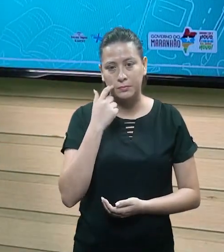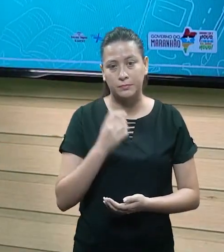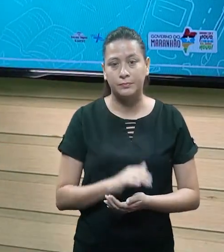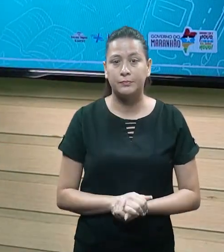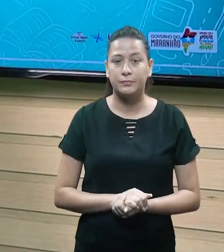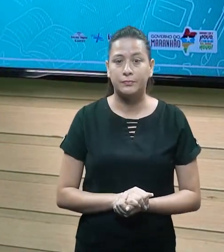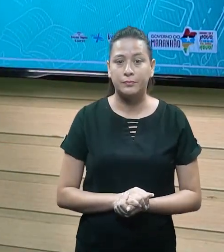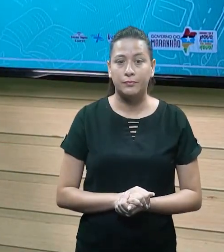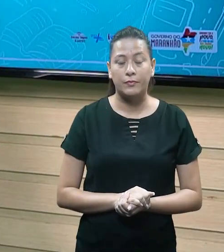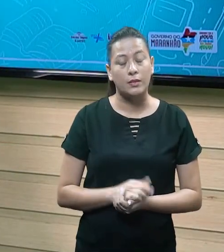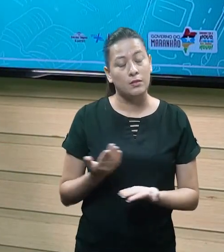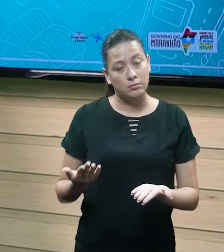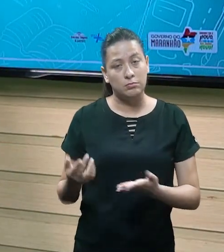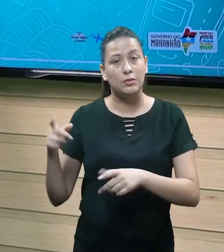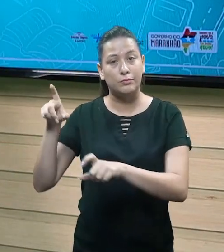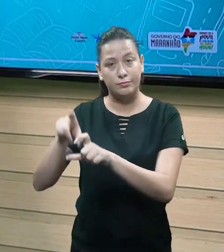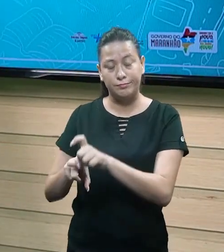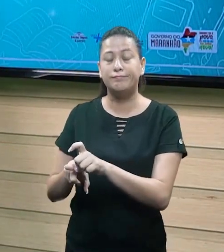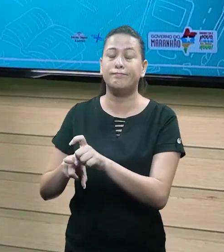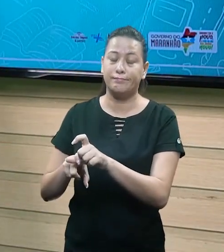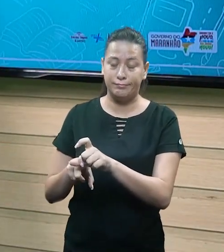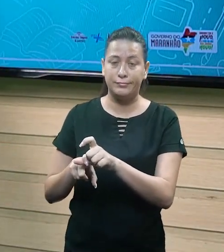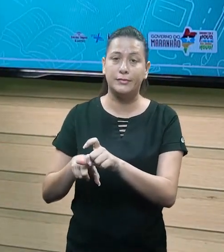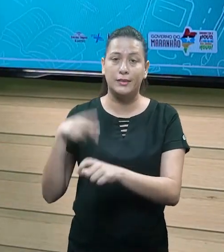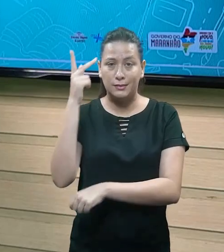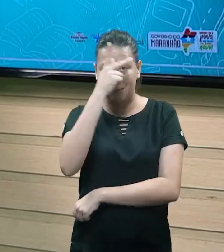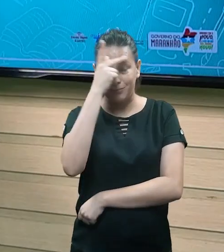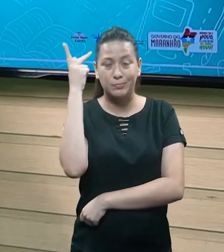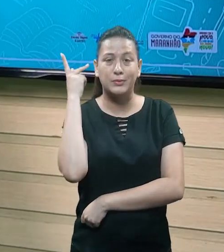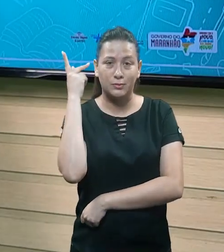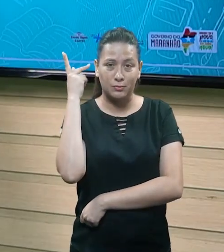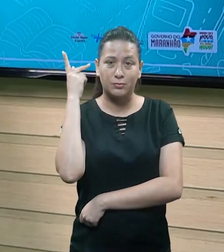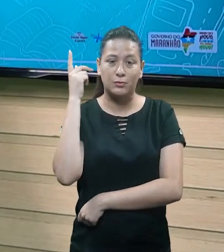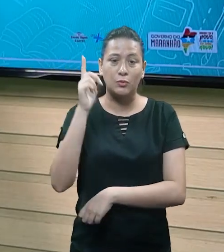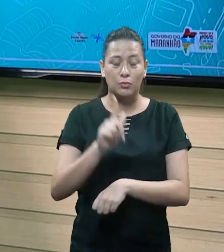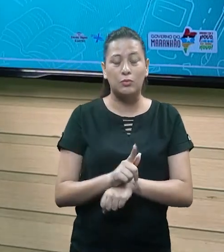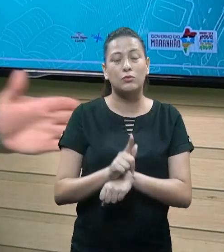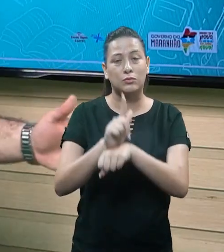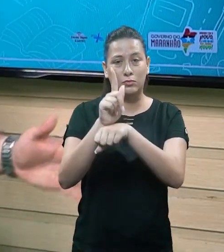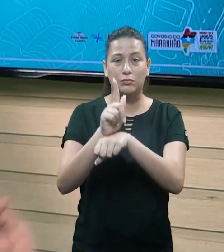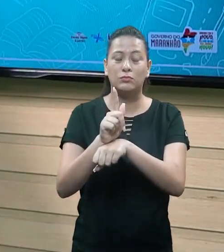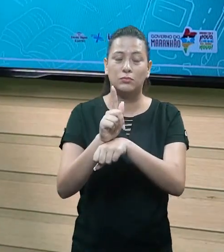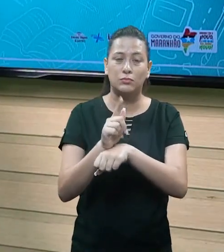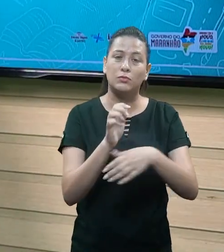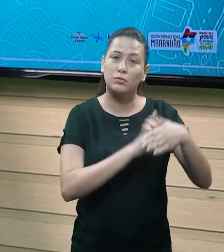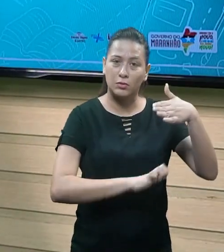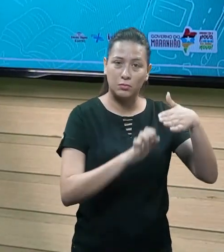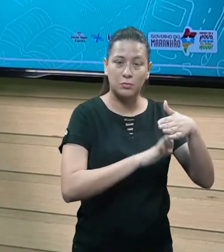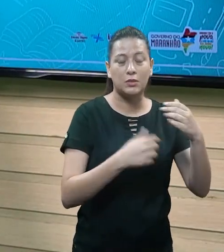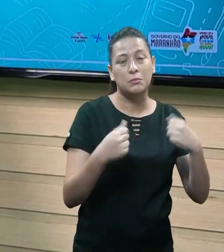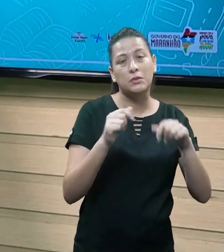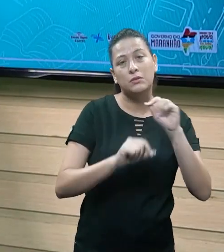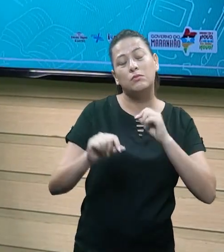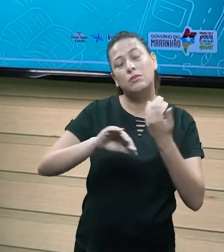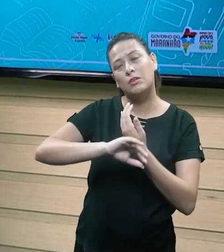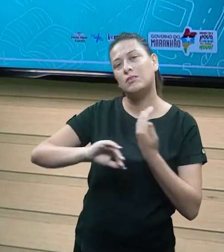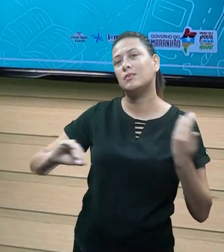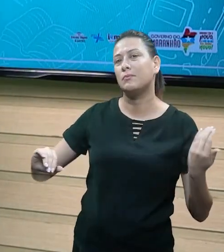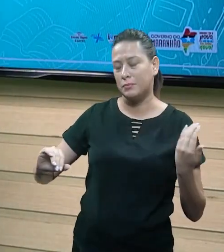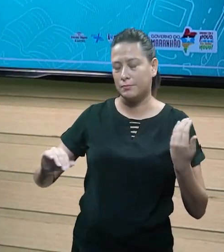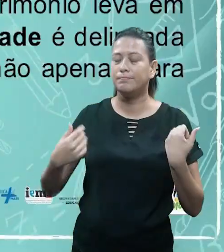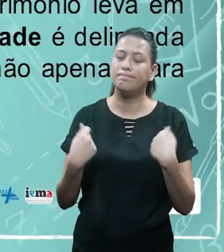as despesas pessoais dos sócios, dos proprietários, dos gestores daquela empresa, então tem que ter essa separação, não pode ter esse